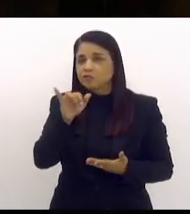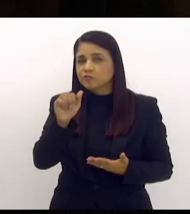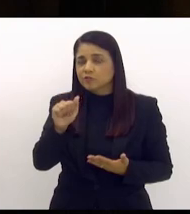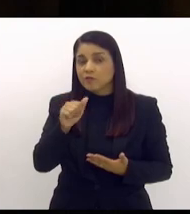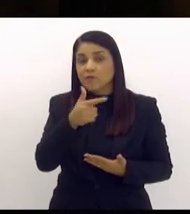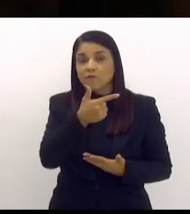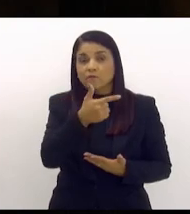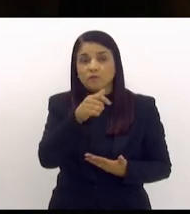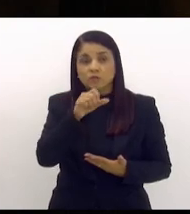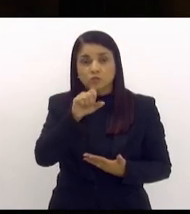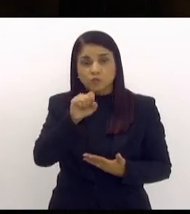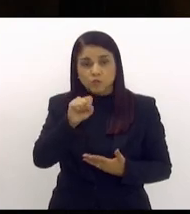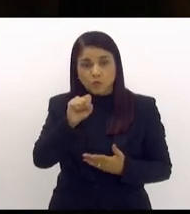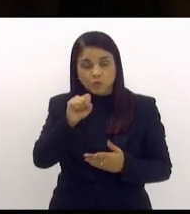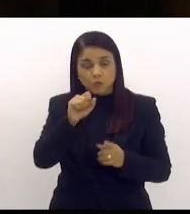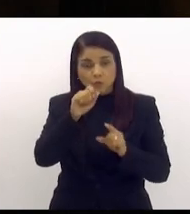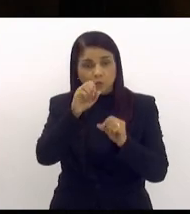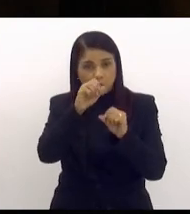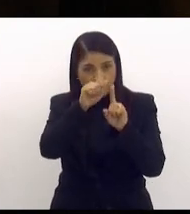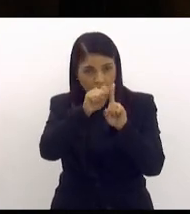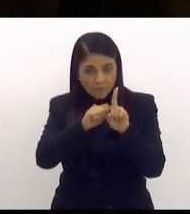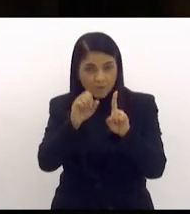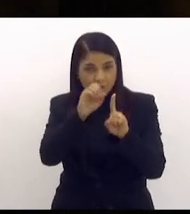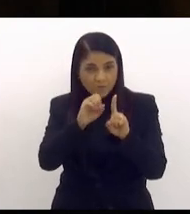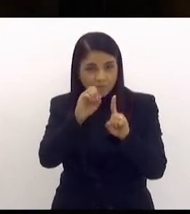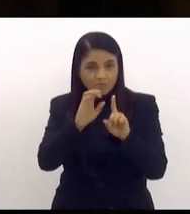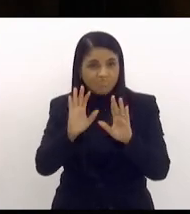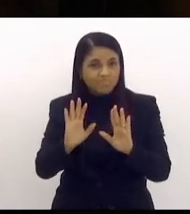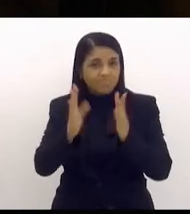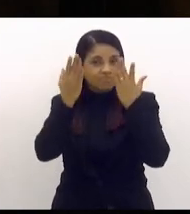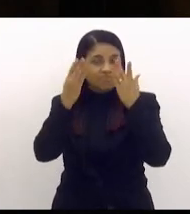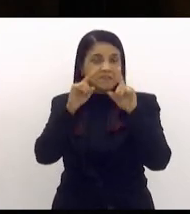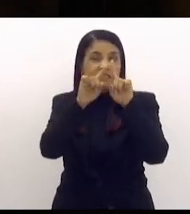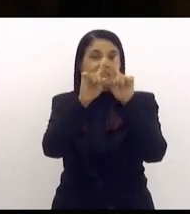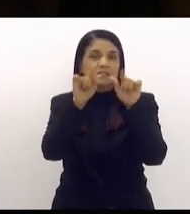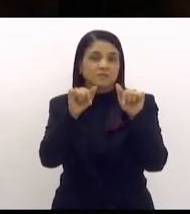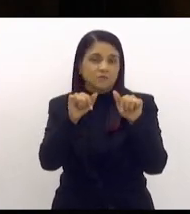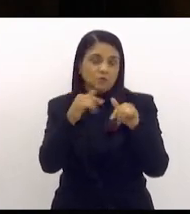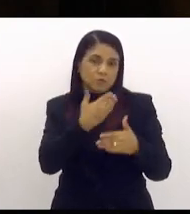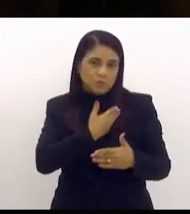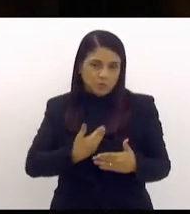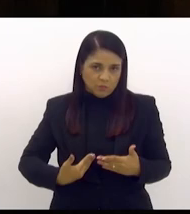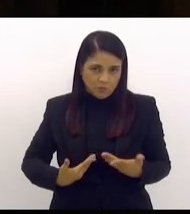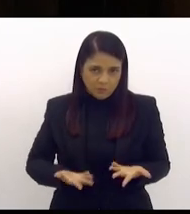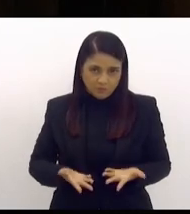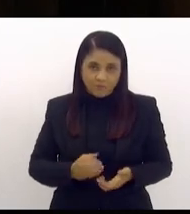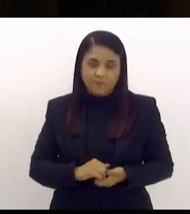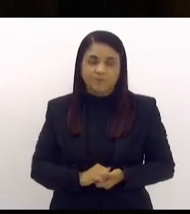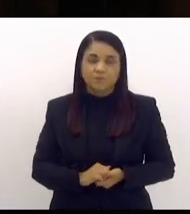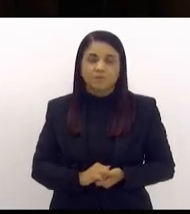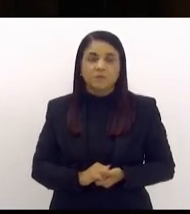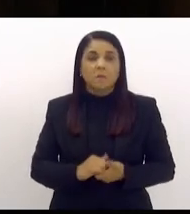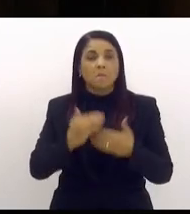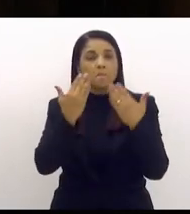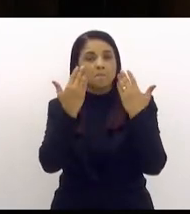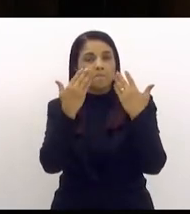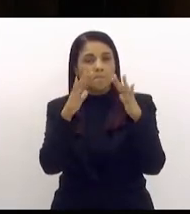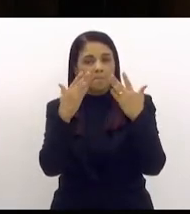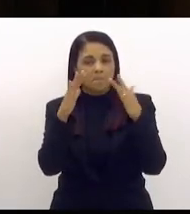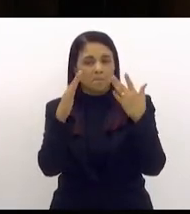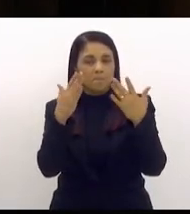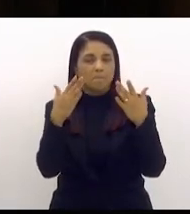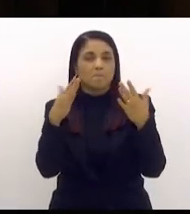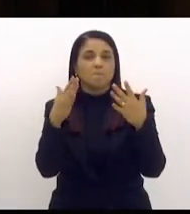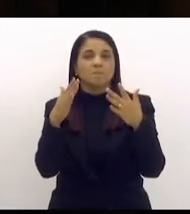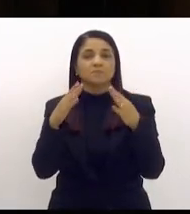de outubro comemora-se o dia do servidor público e parabenizando todos